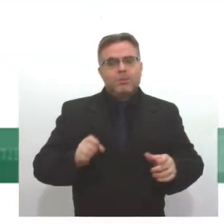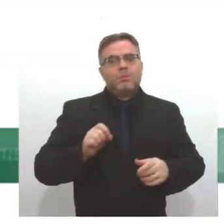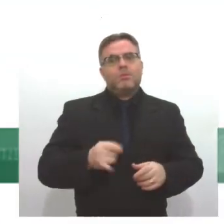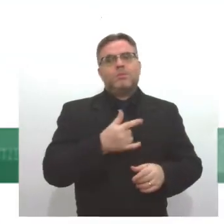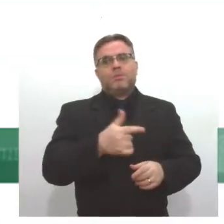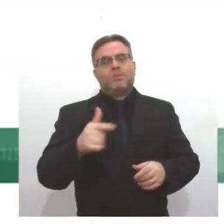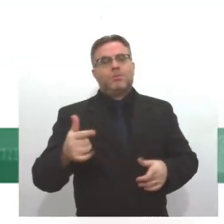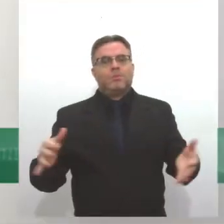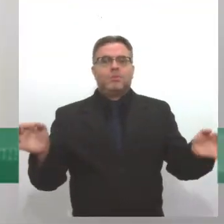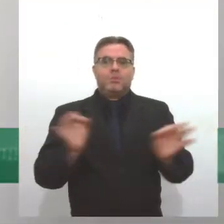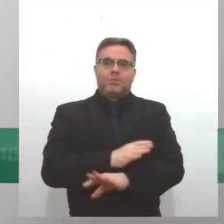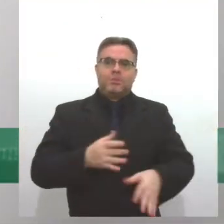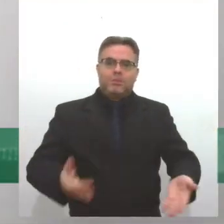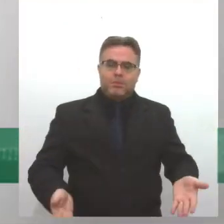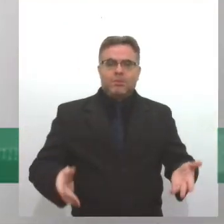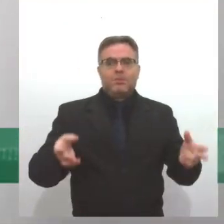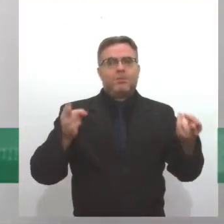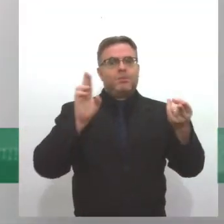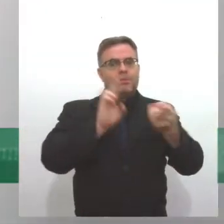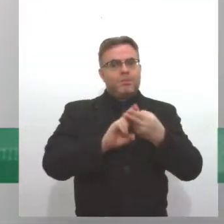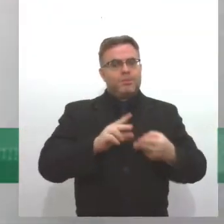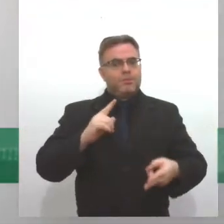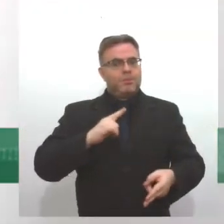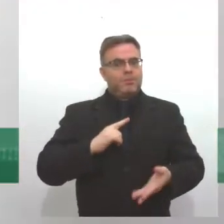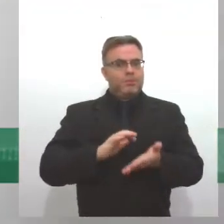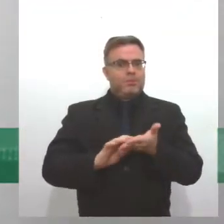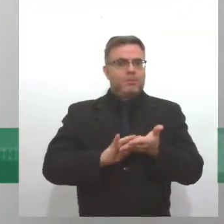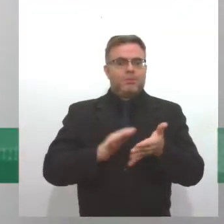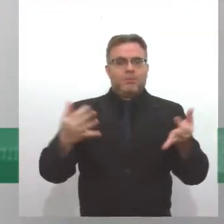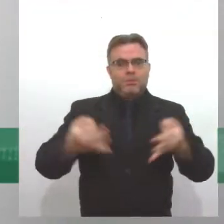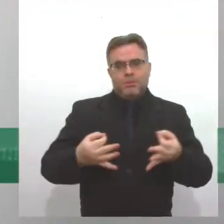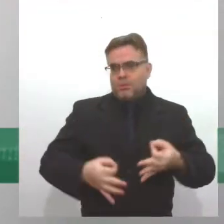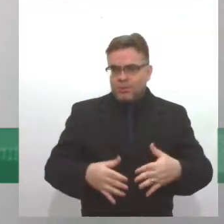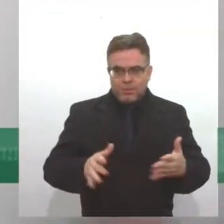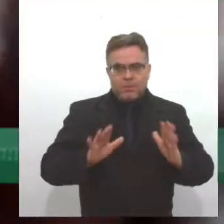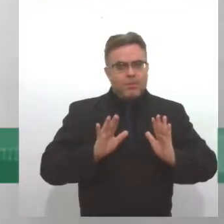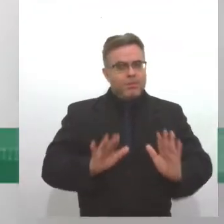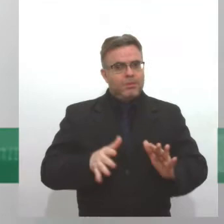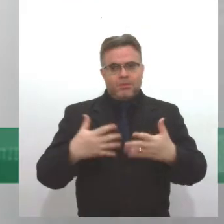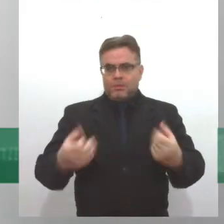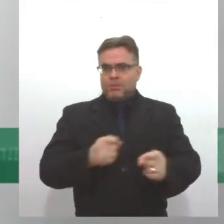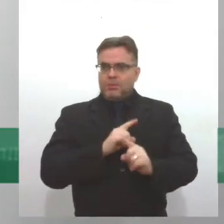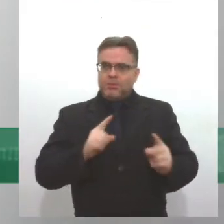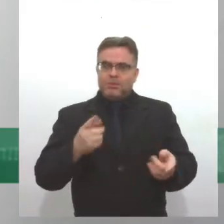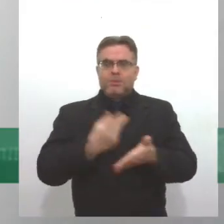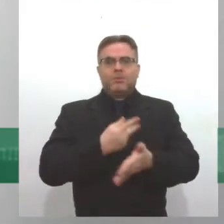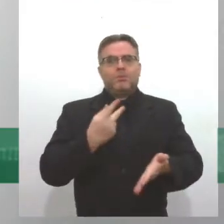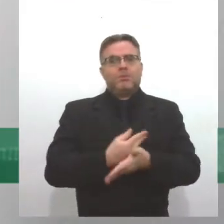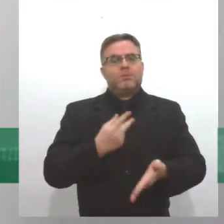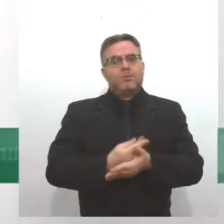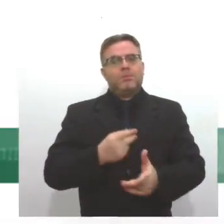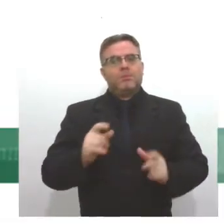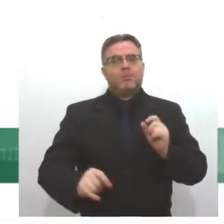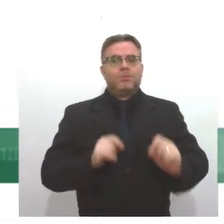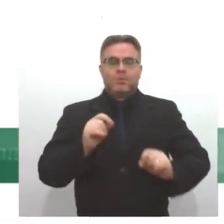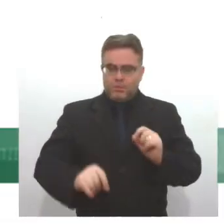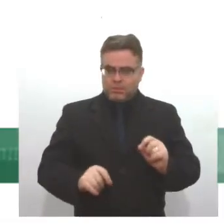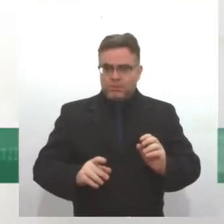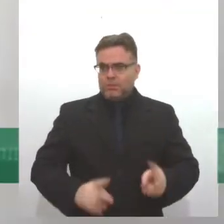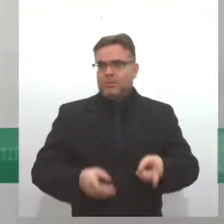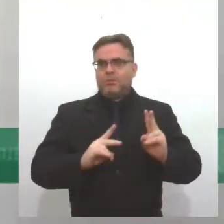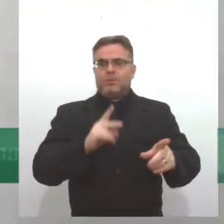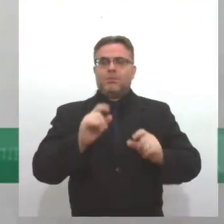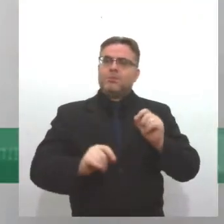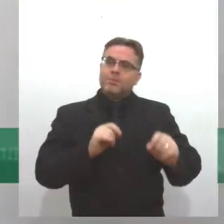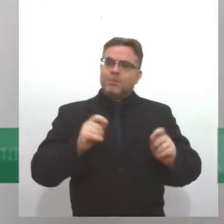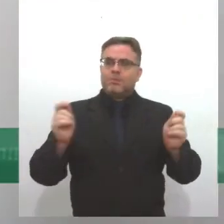cadeias e os preços seriam lotados de cigano. Não somos perfeitos, mas também nós não compactamos com coisa errada. Aqueles que praticaram seus delitos, pode ser cigano ou não